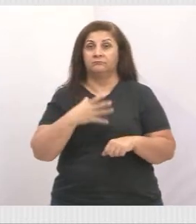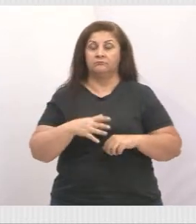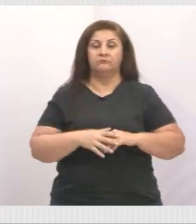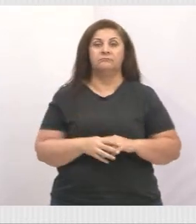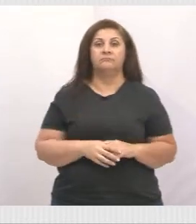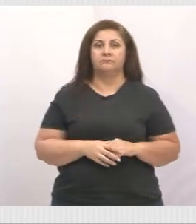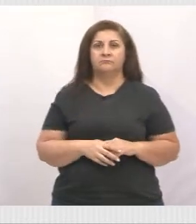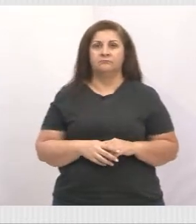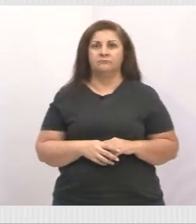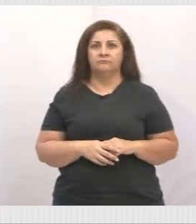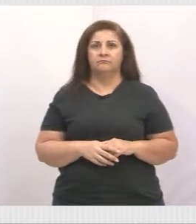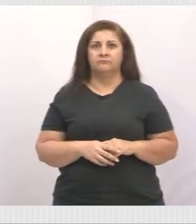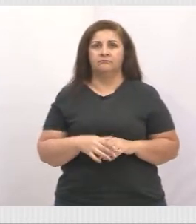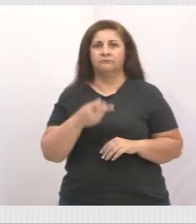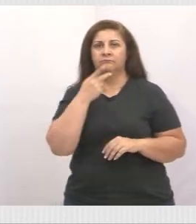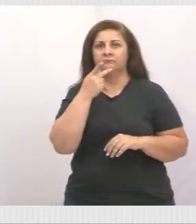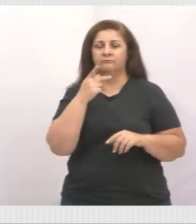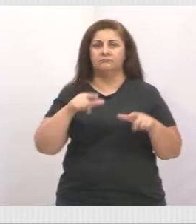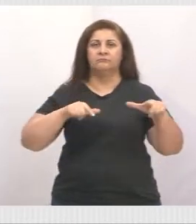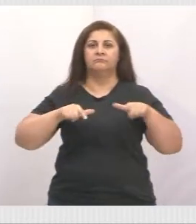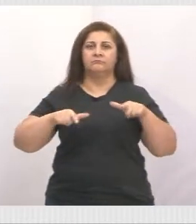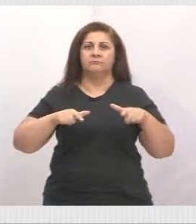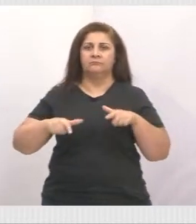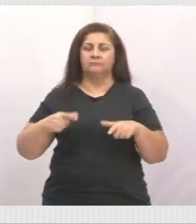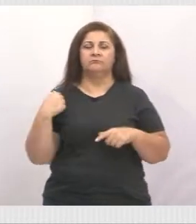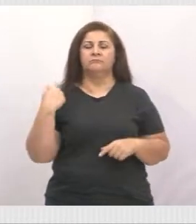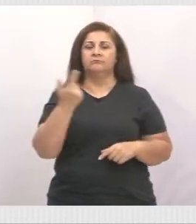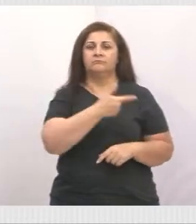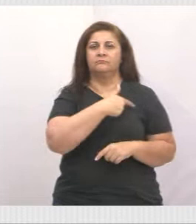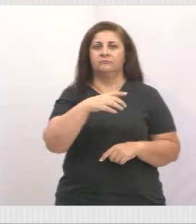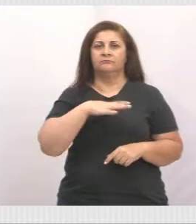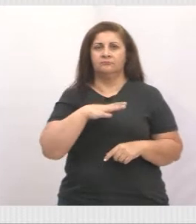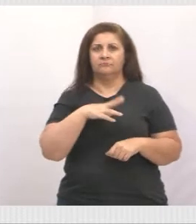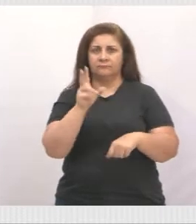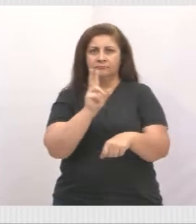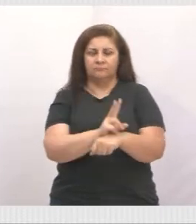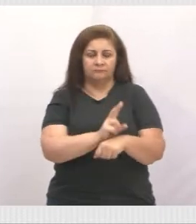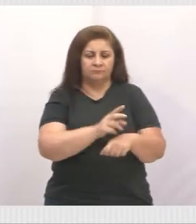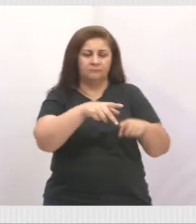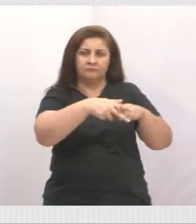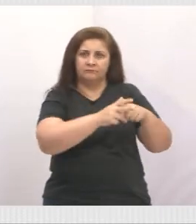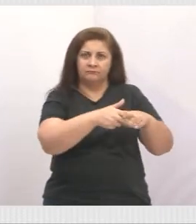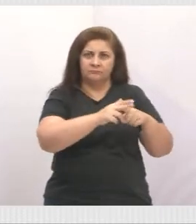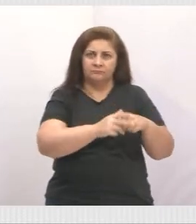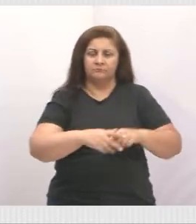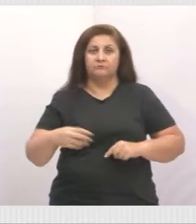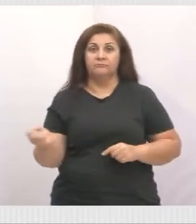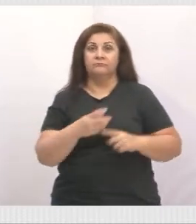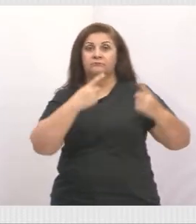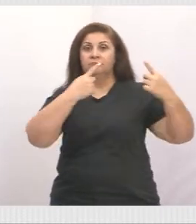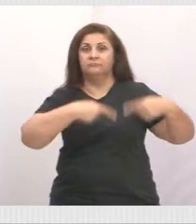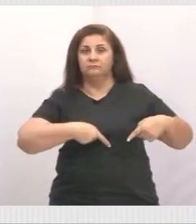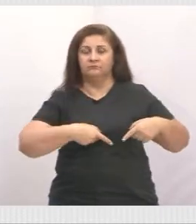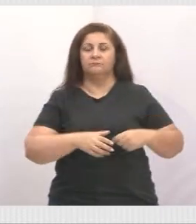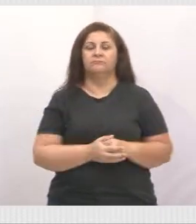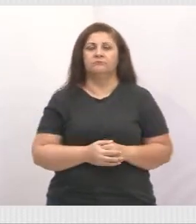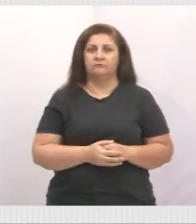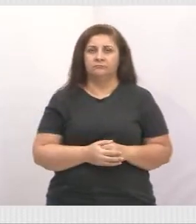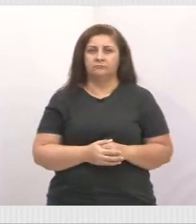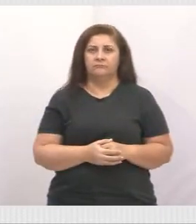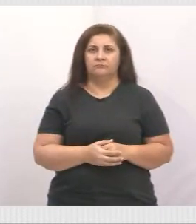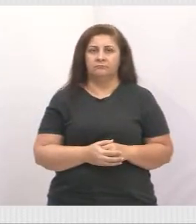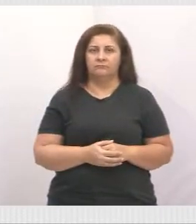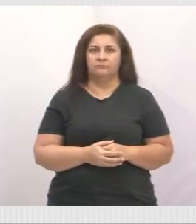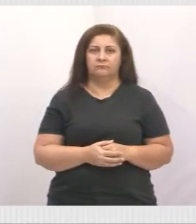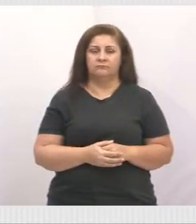dos trabalhos da nossa cidade, das manutenções, do novo desafio do nosso